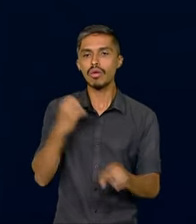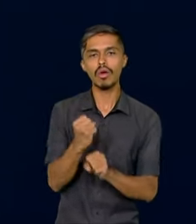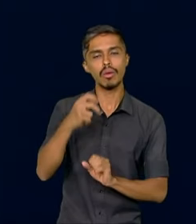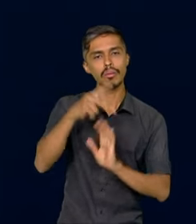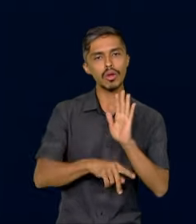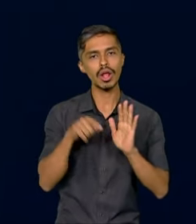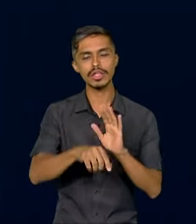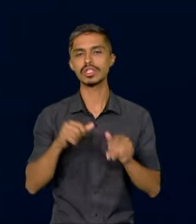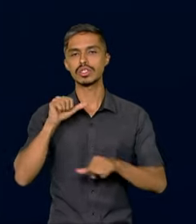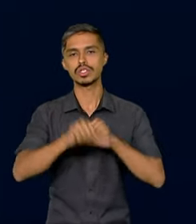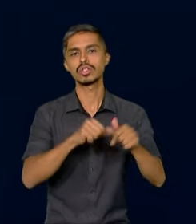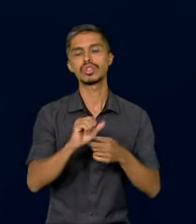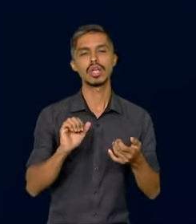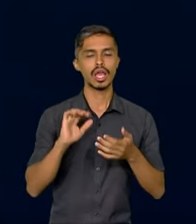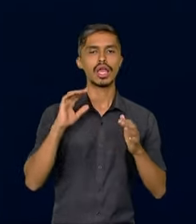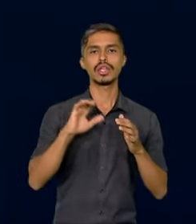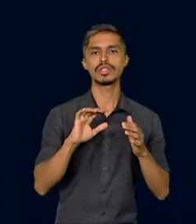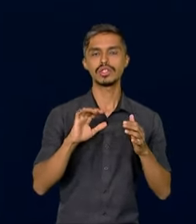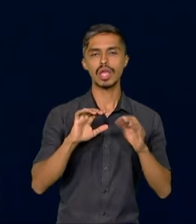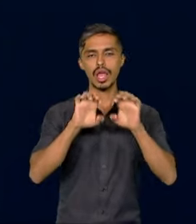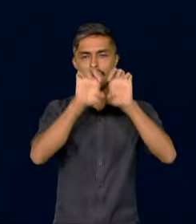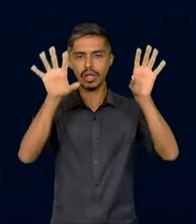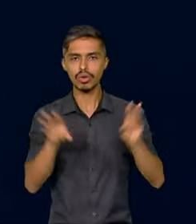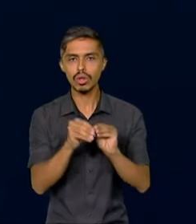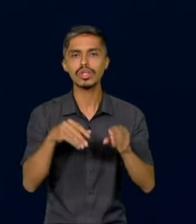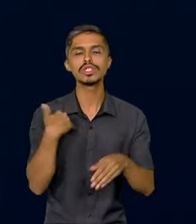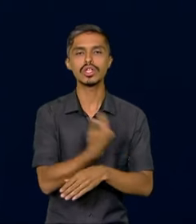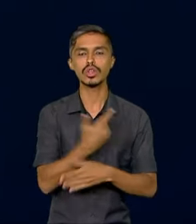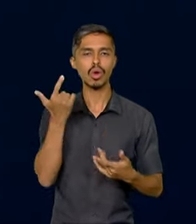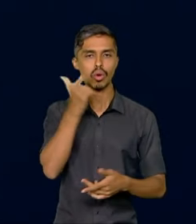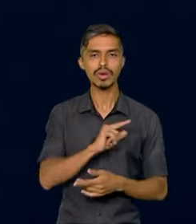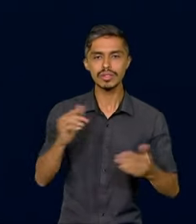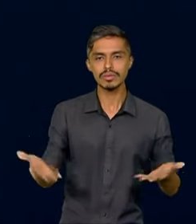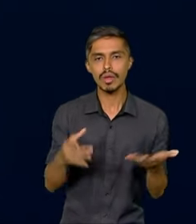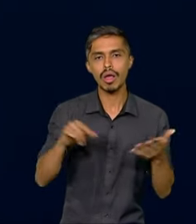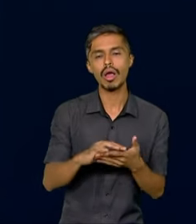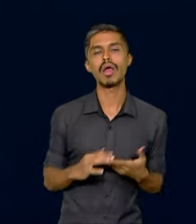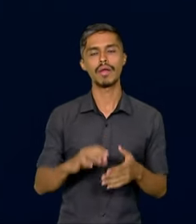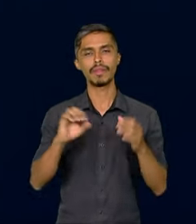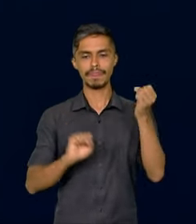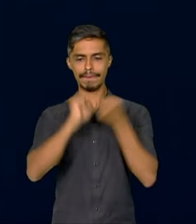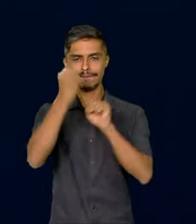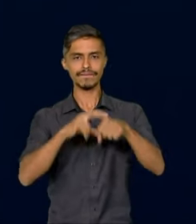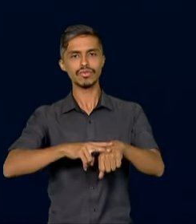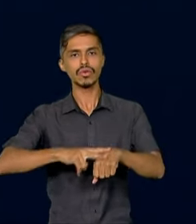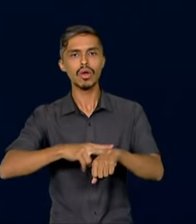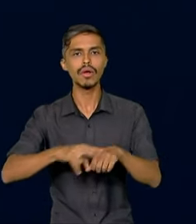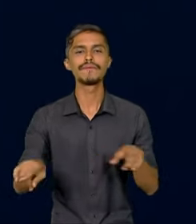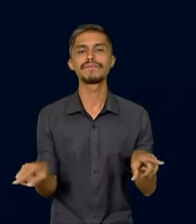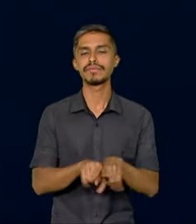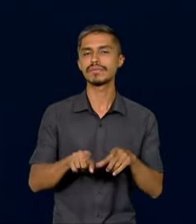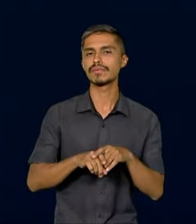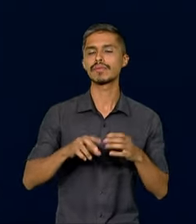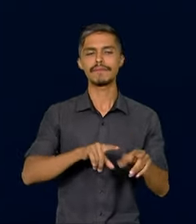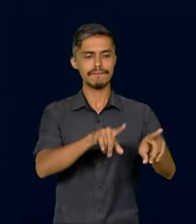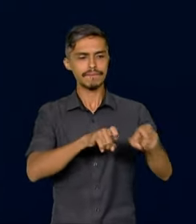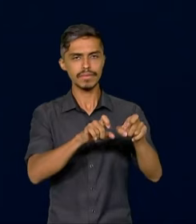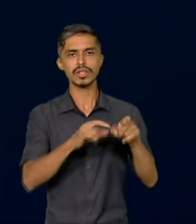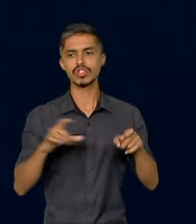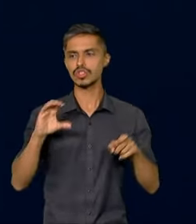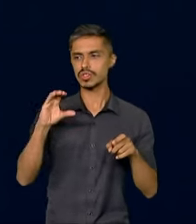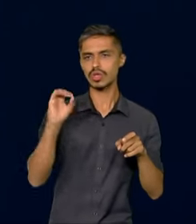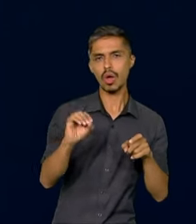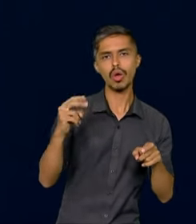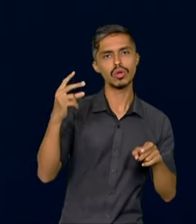plano de transformação ecológica para promover a industrialização verde, a agricultura de baixo carbono